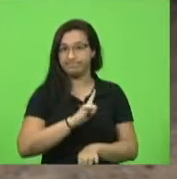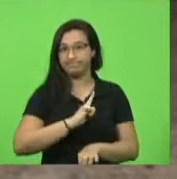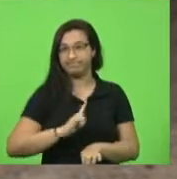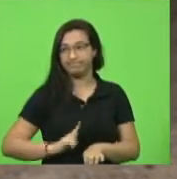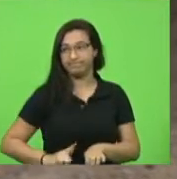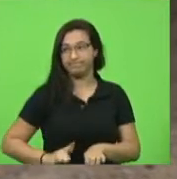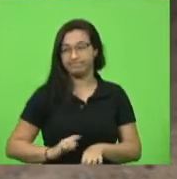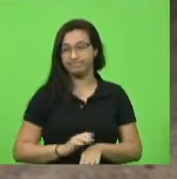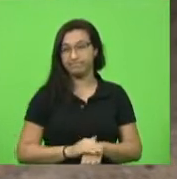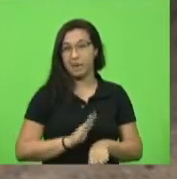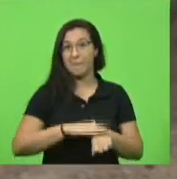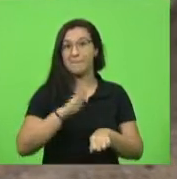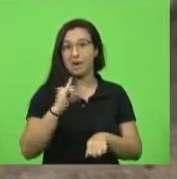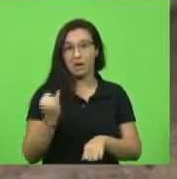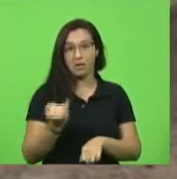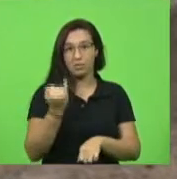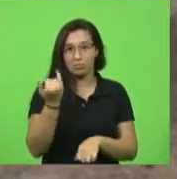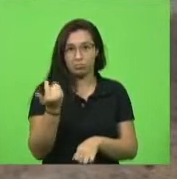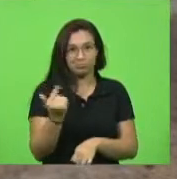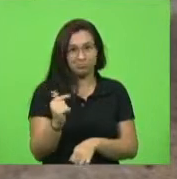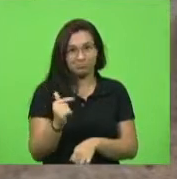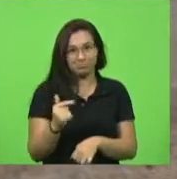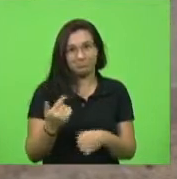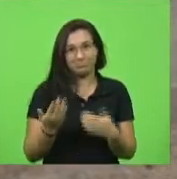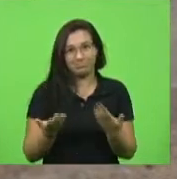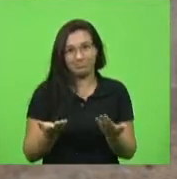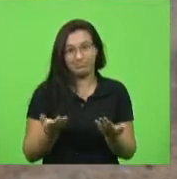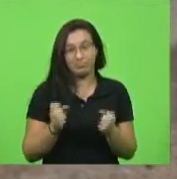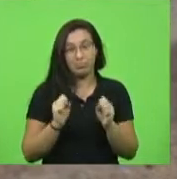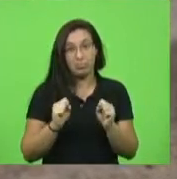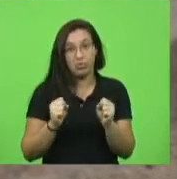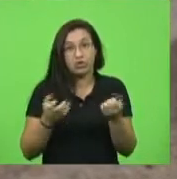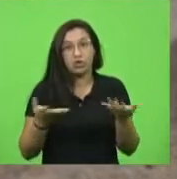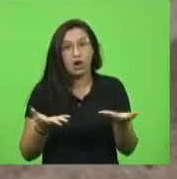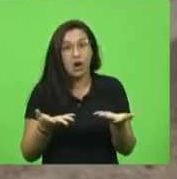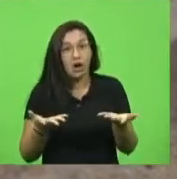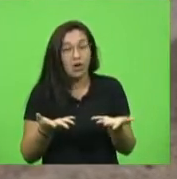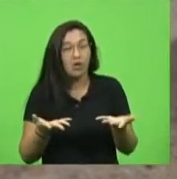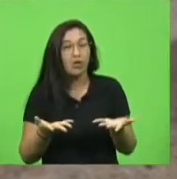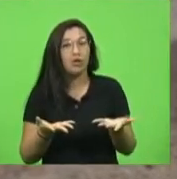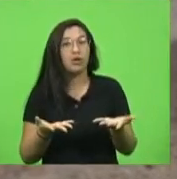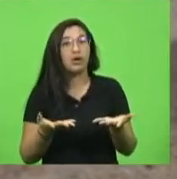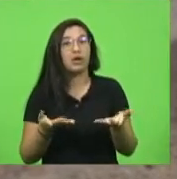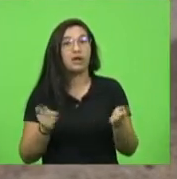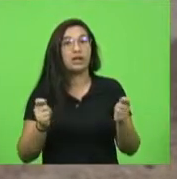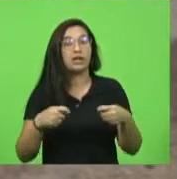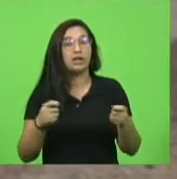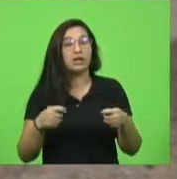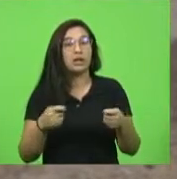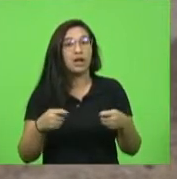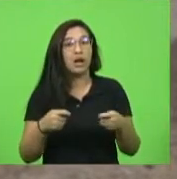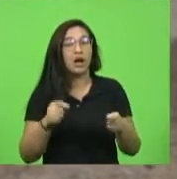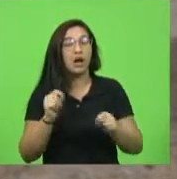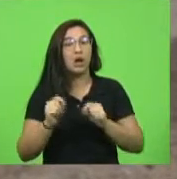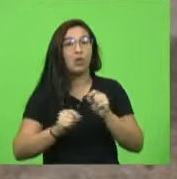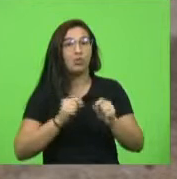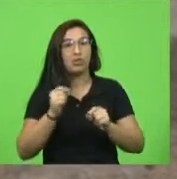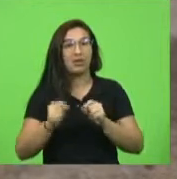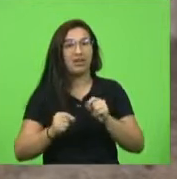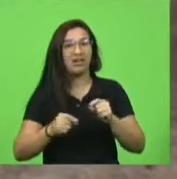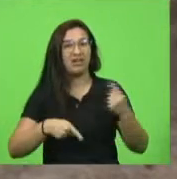mais importante que esse. Então, quem sabe seja a hora de deixar de disputas